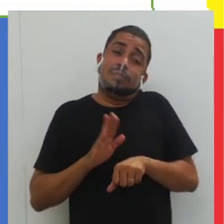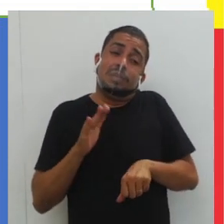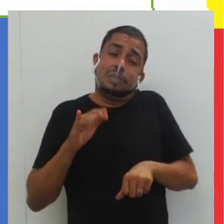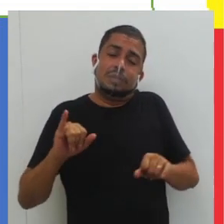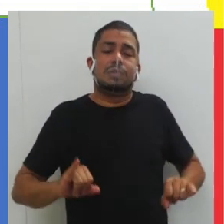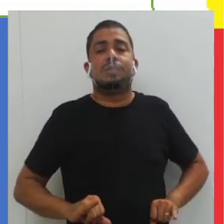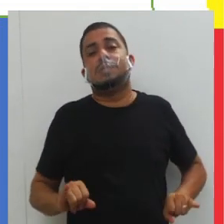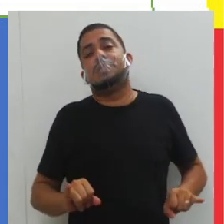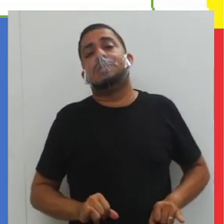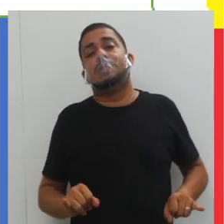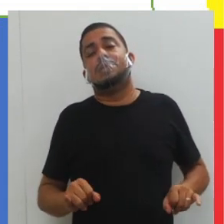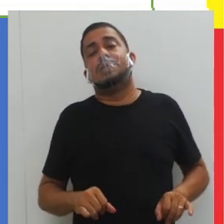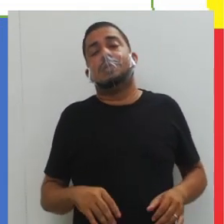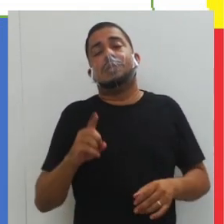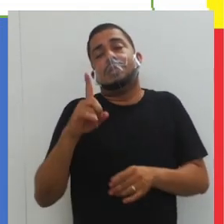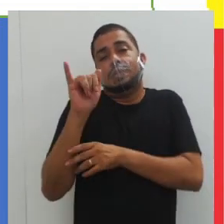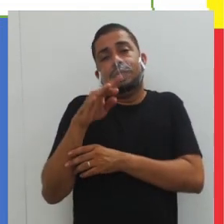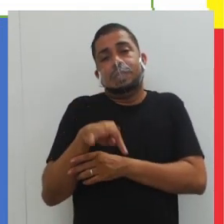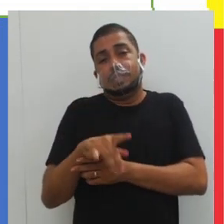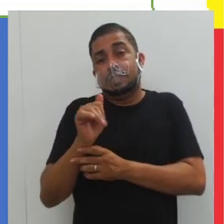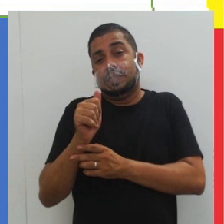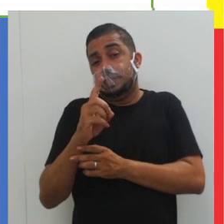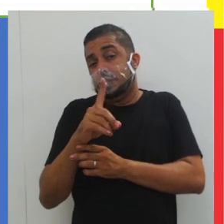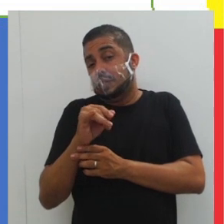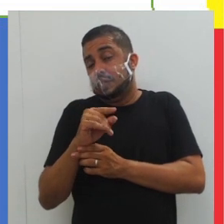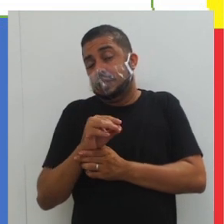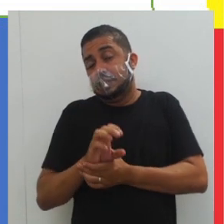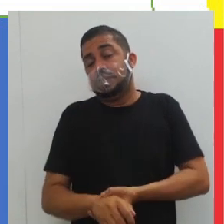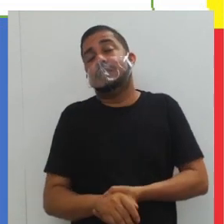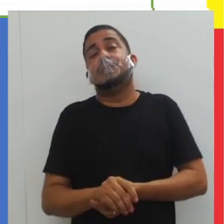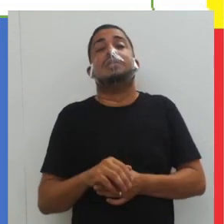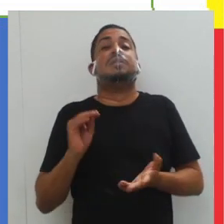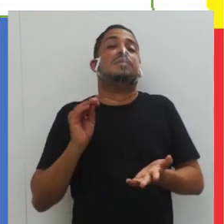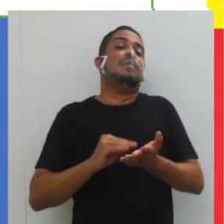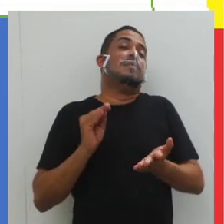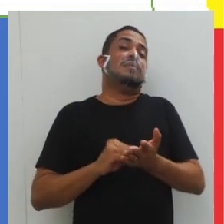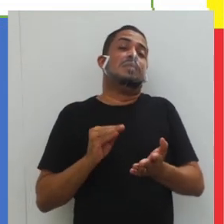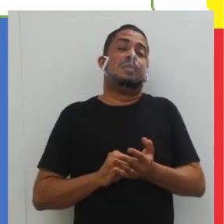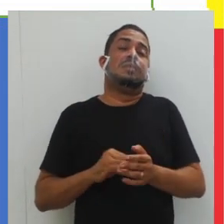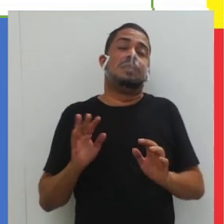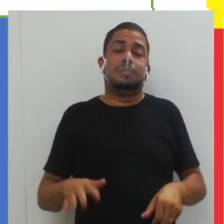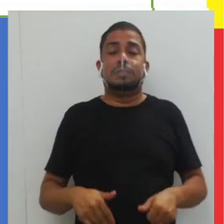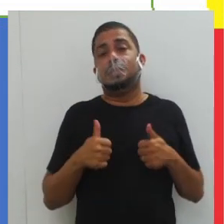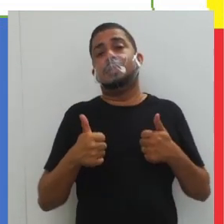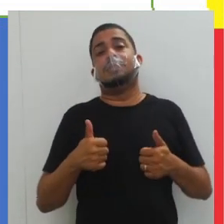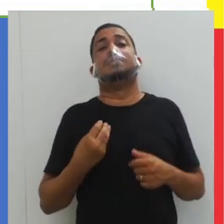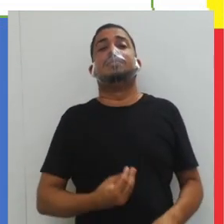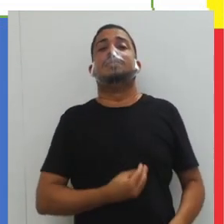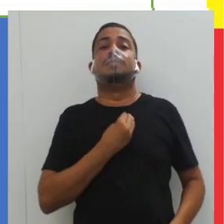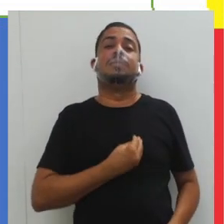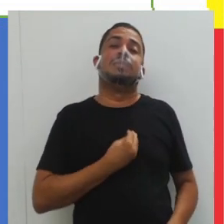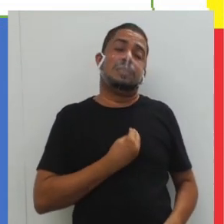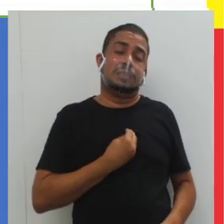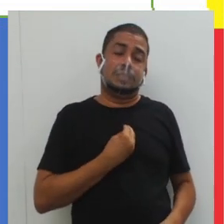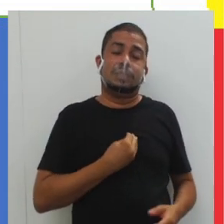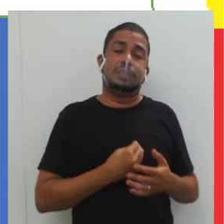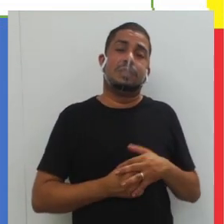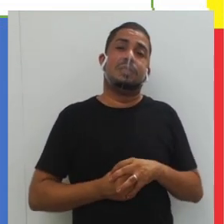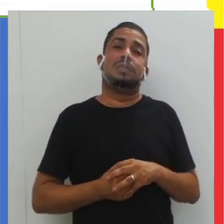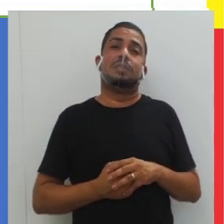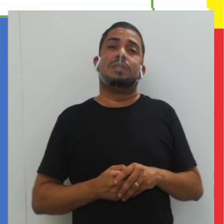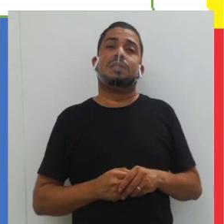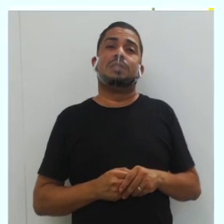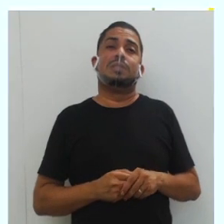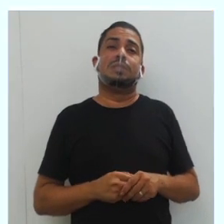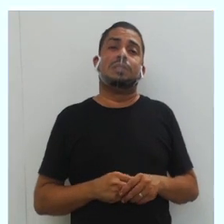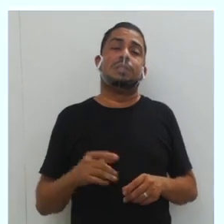mais fere a questão da dignidade, a falta, certo, de uma melhor vida, aliás,